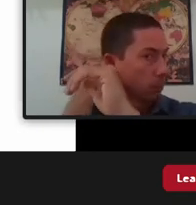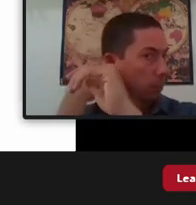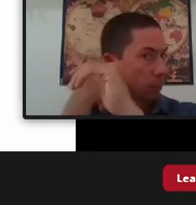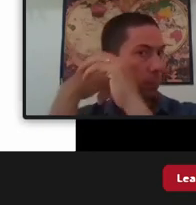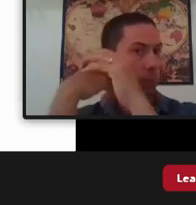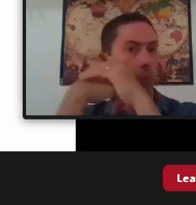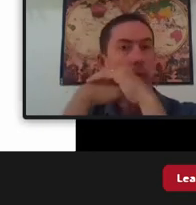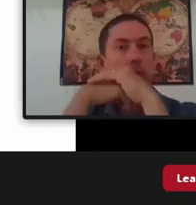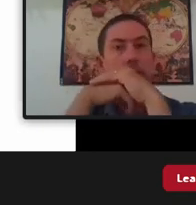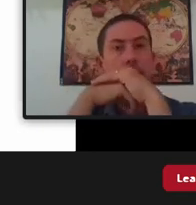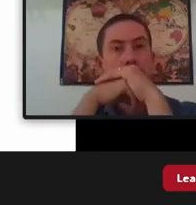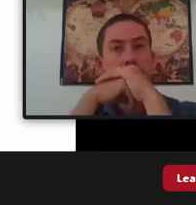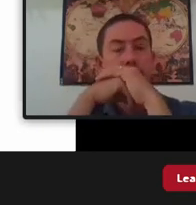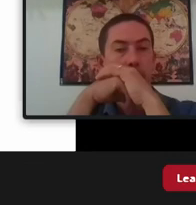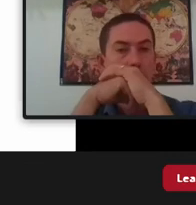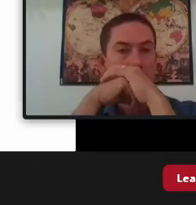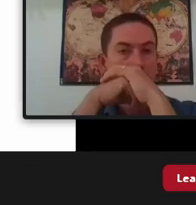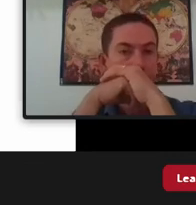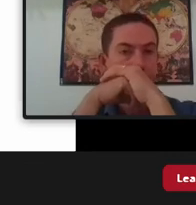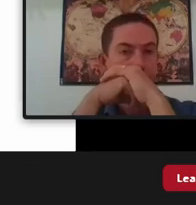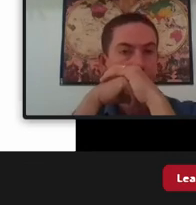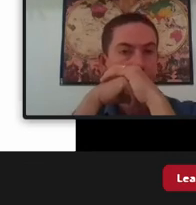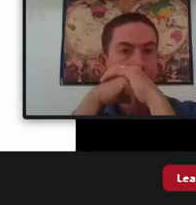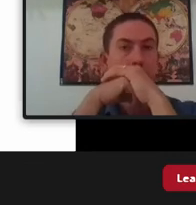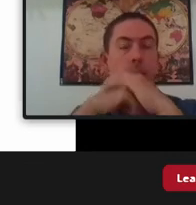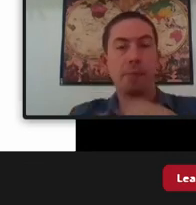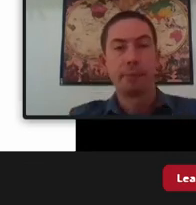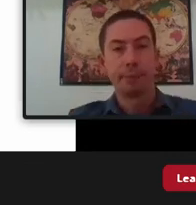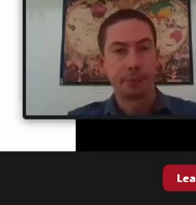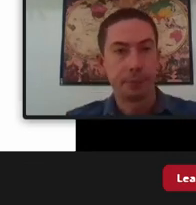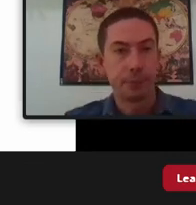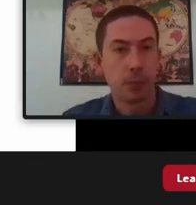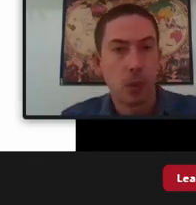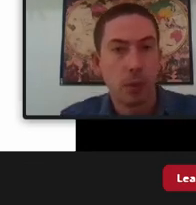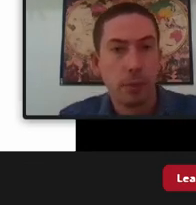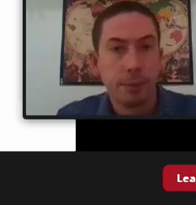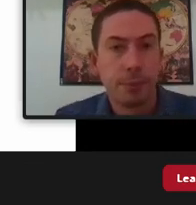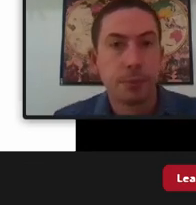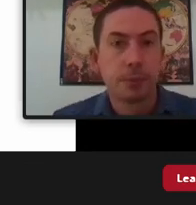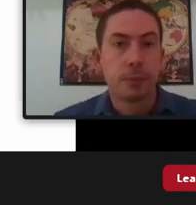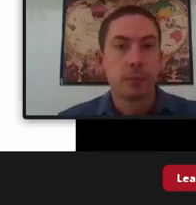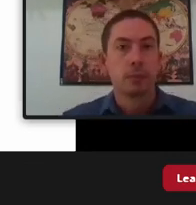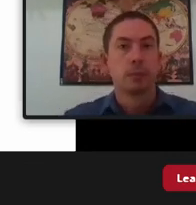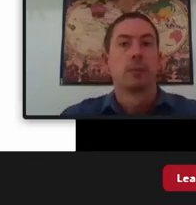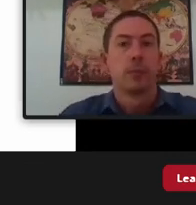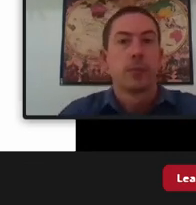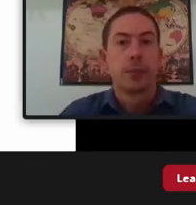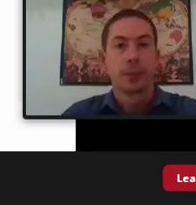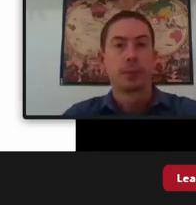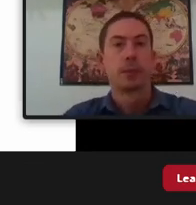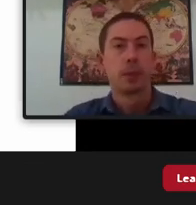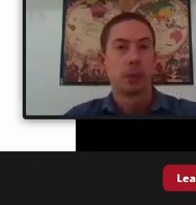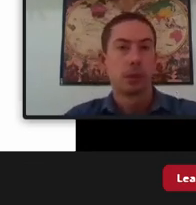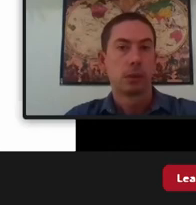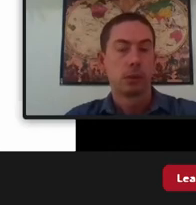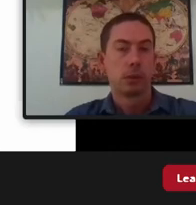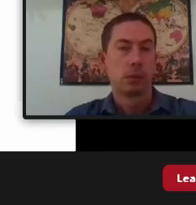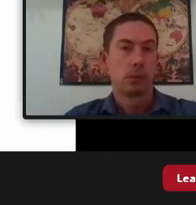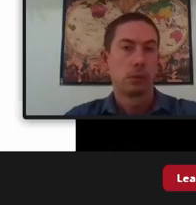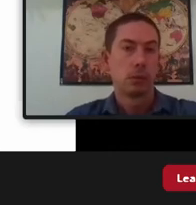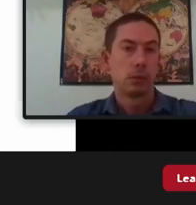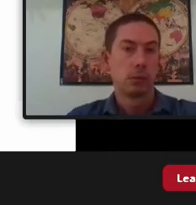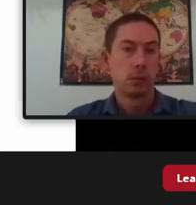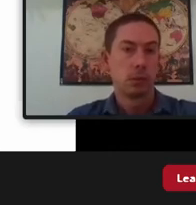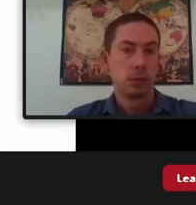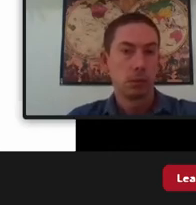eu queria saber se é isso mesmo se é em 2022 a UPGN porque que tem essa diferença e qual seria a